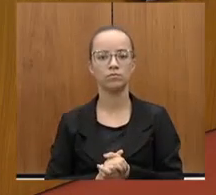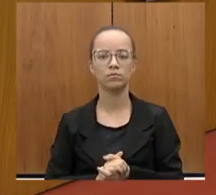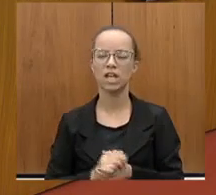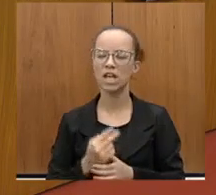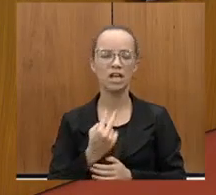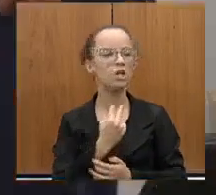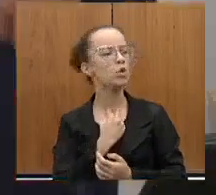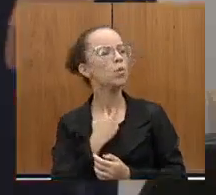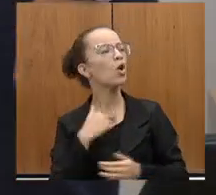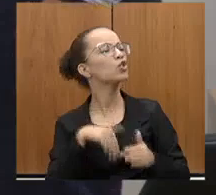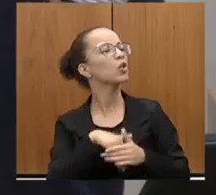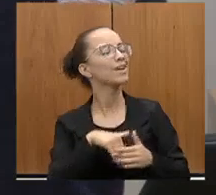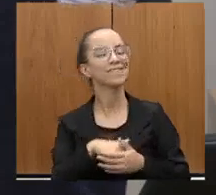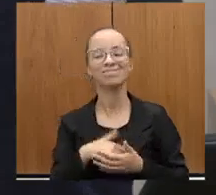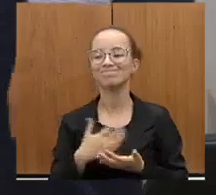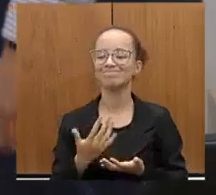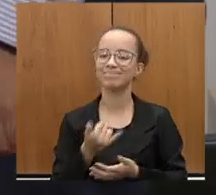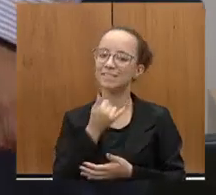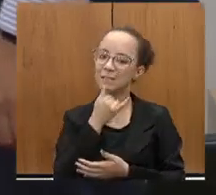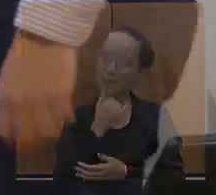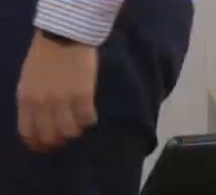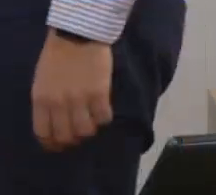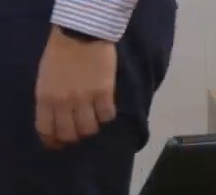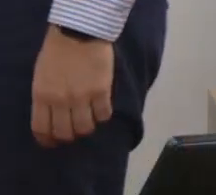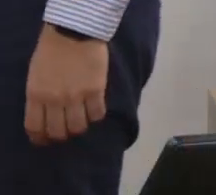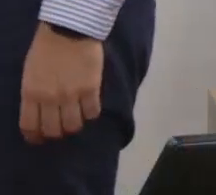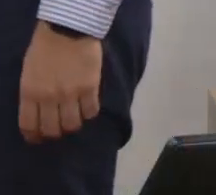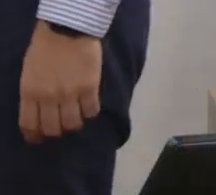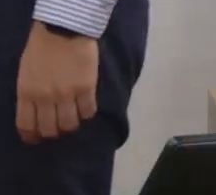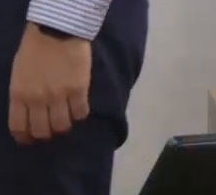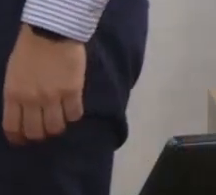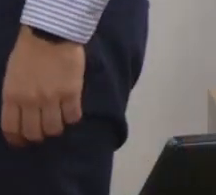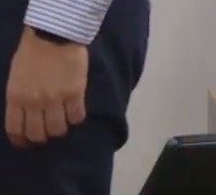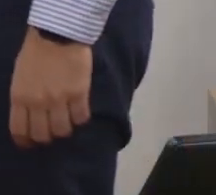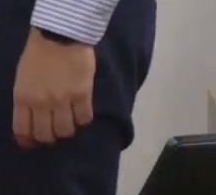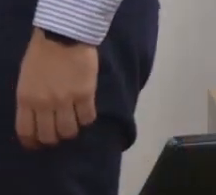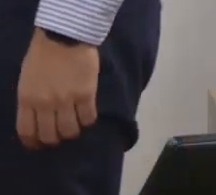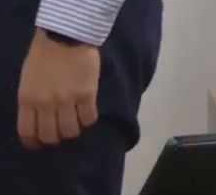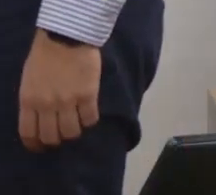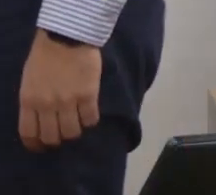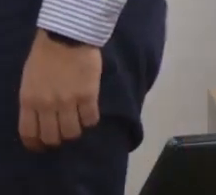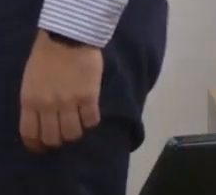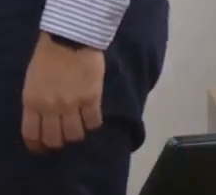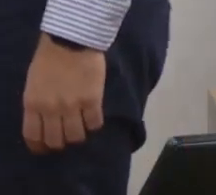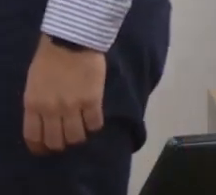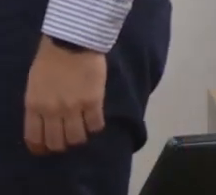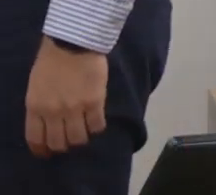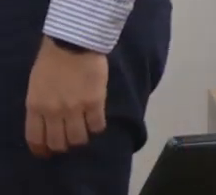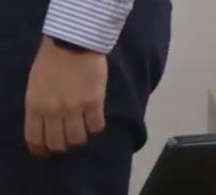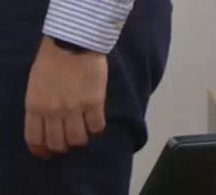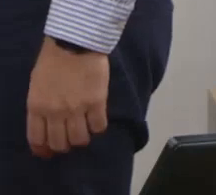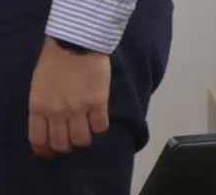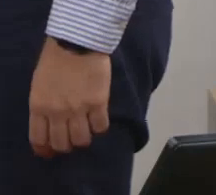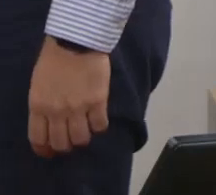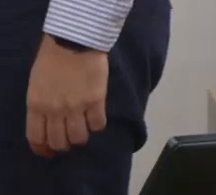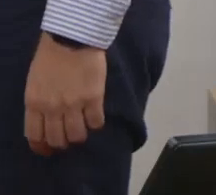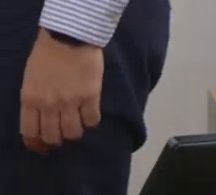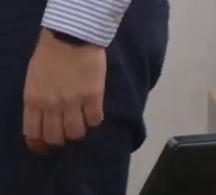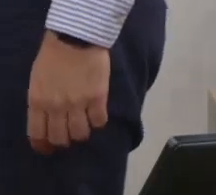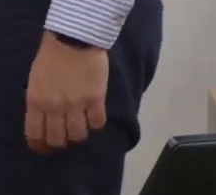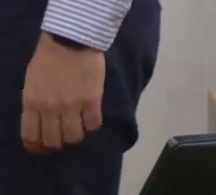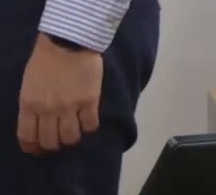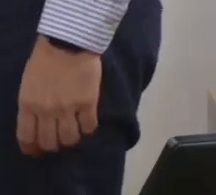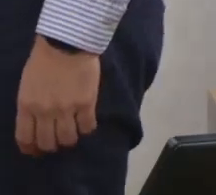pode jogar, não? Não, não posso jogar mais. Por quê? Você não consegue cair, não caiu, consigo. Agora, levantar depois, não é?